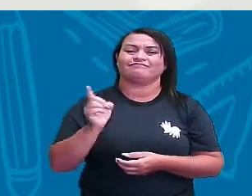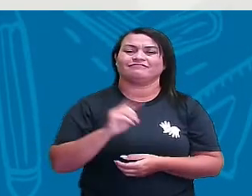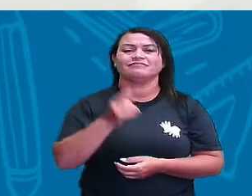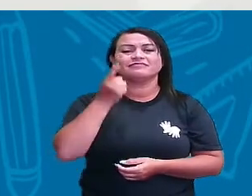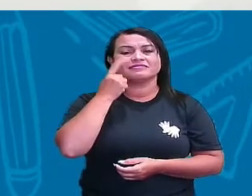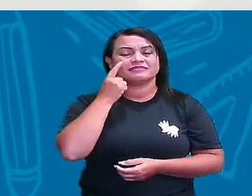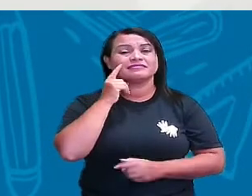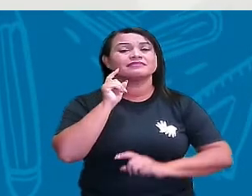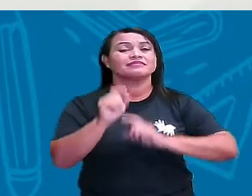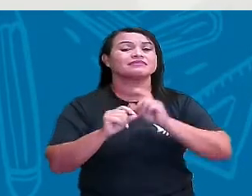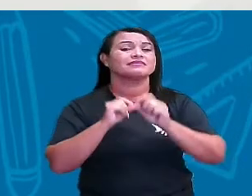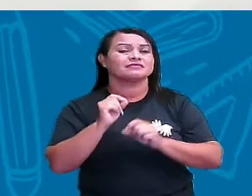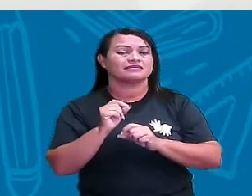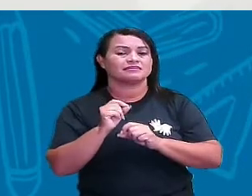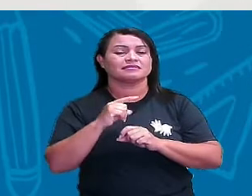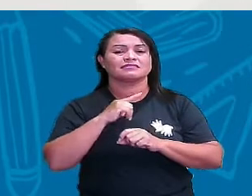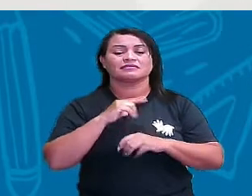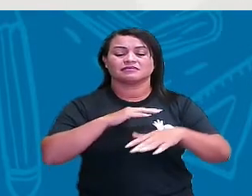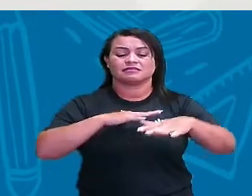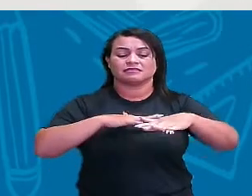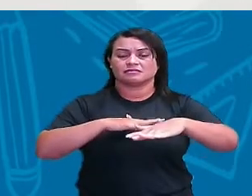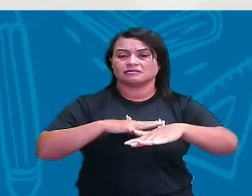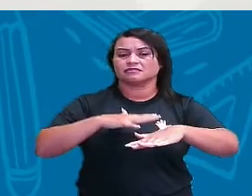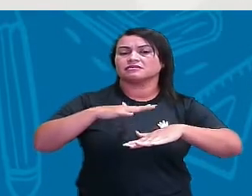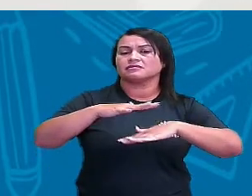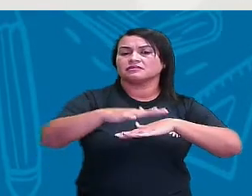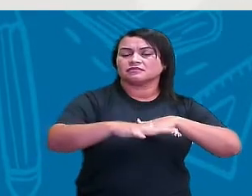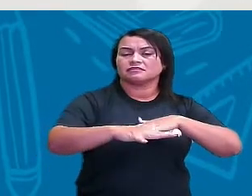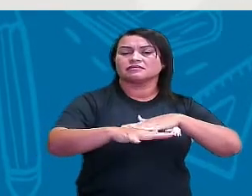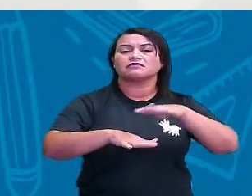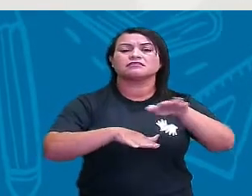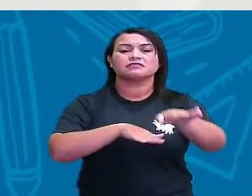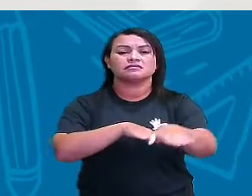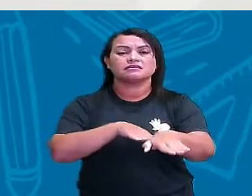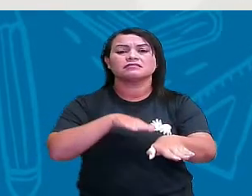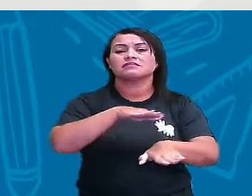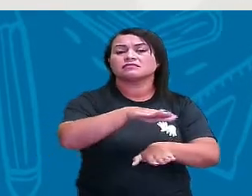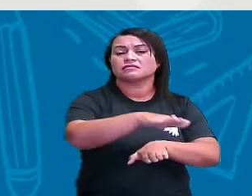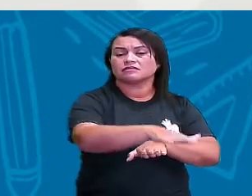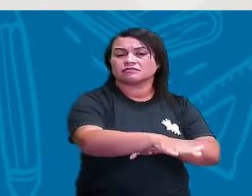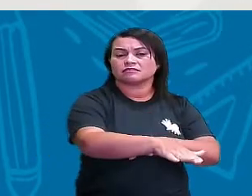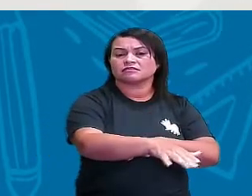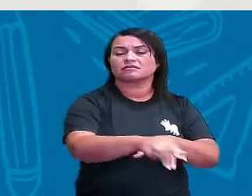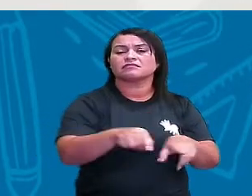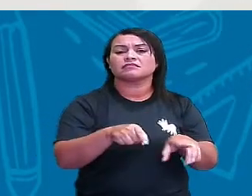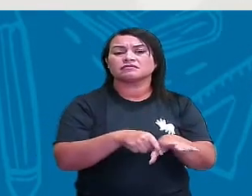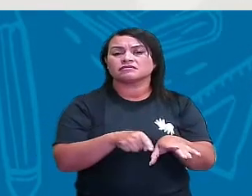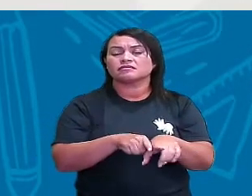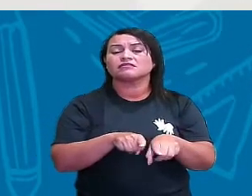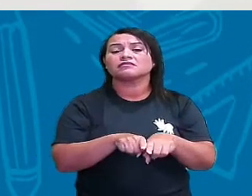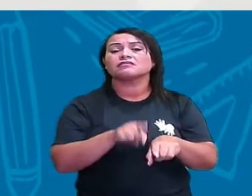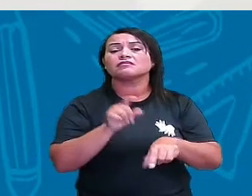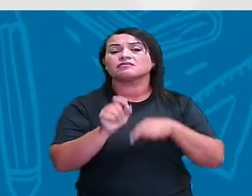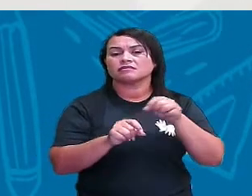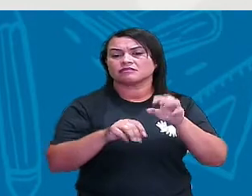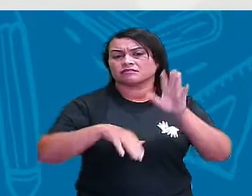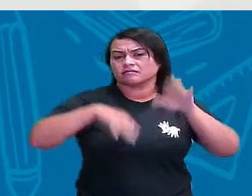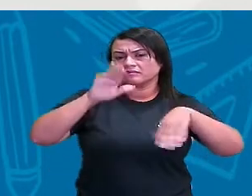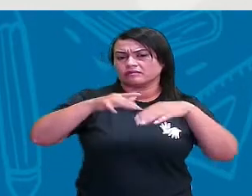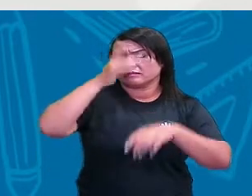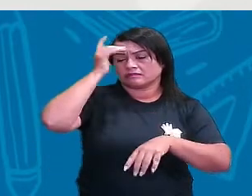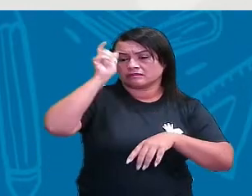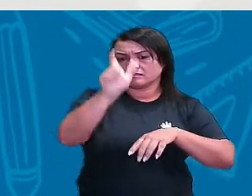viu aqui que o passo, o pé e o palmo vai depender da pessoa.